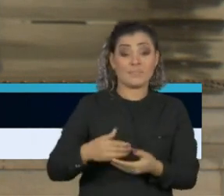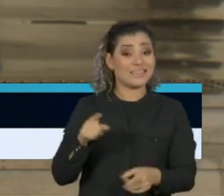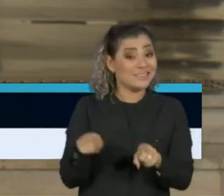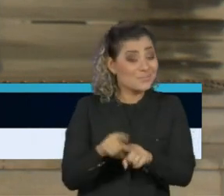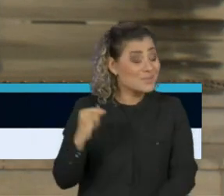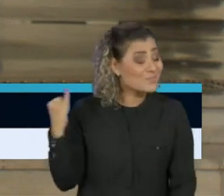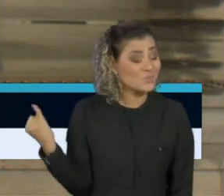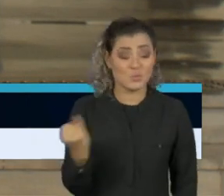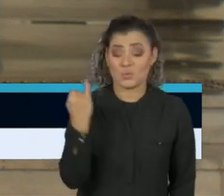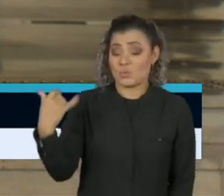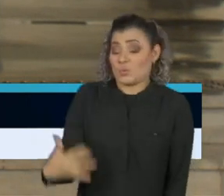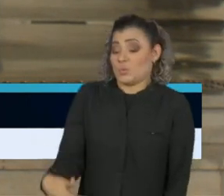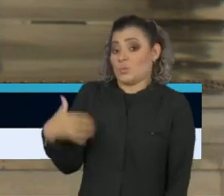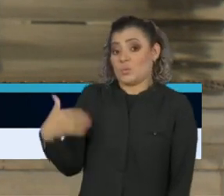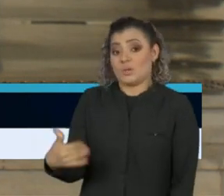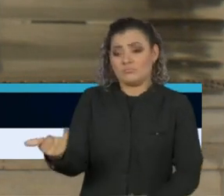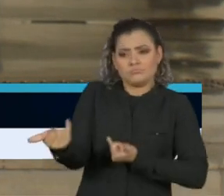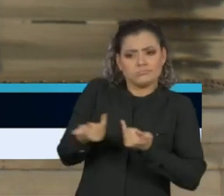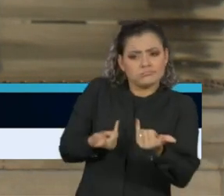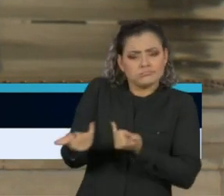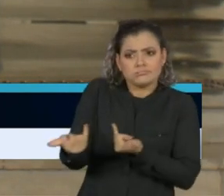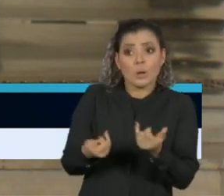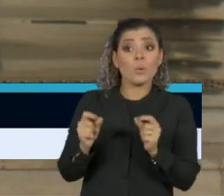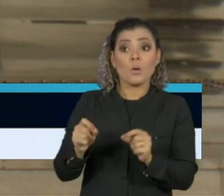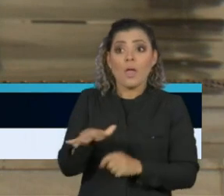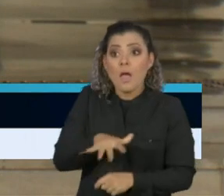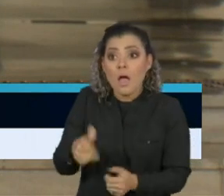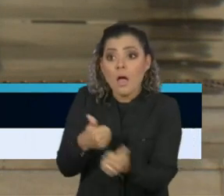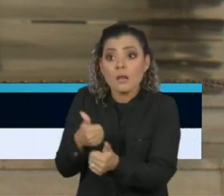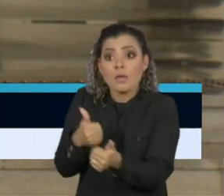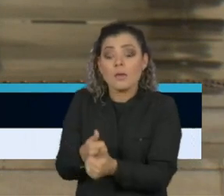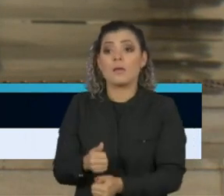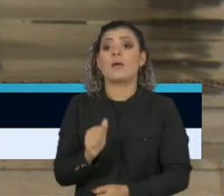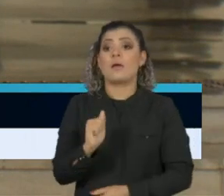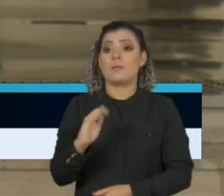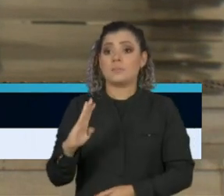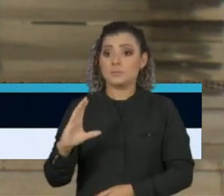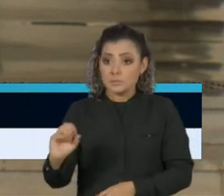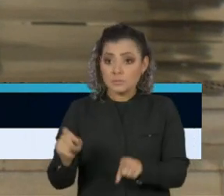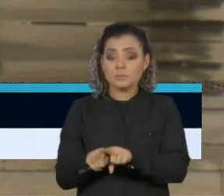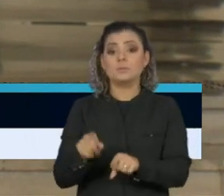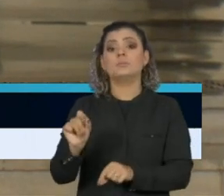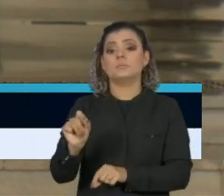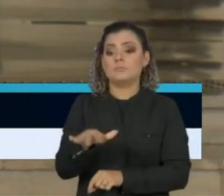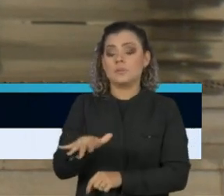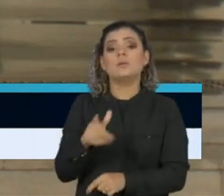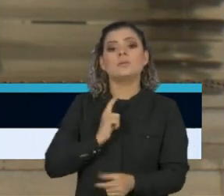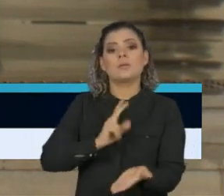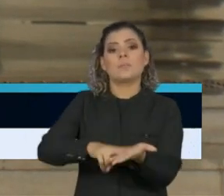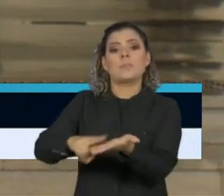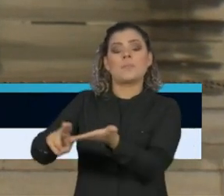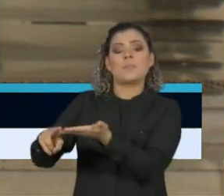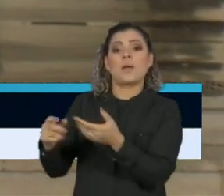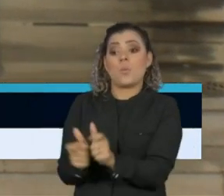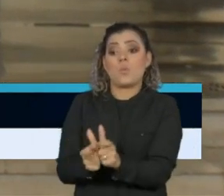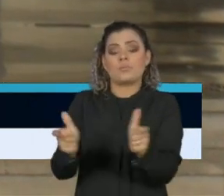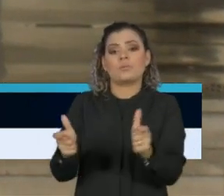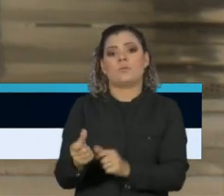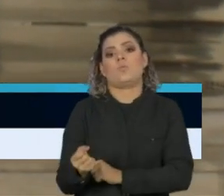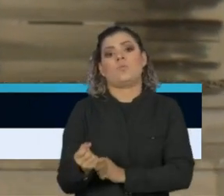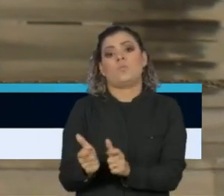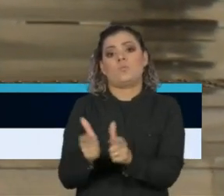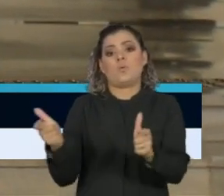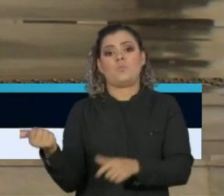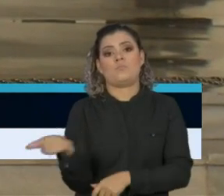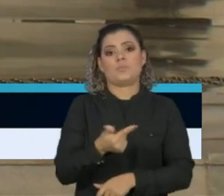me foi passado pelos secretários, que na região do Grande ABC já há um número de internados superando